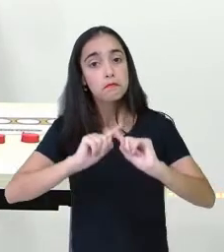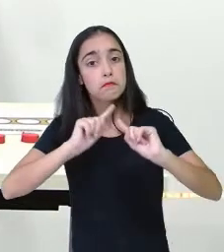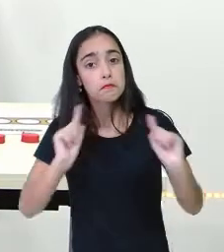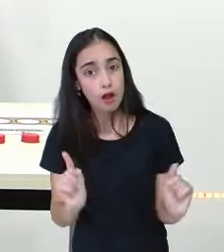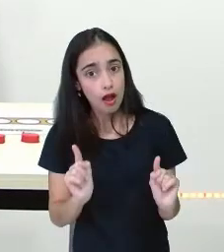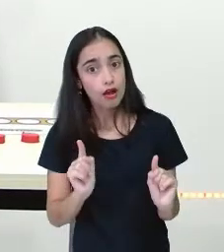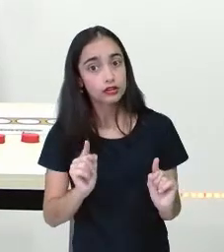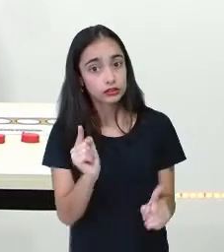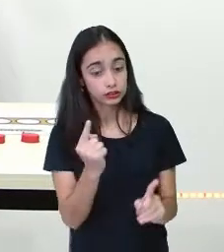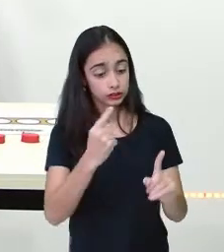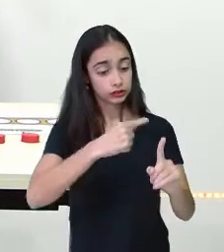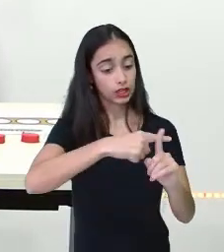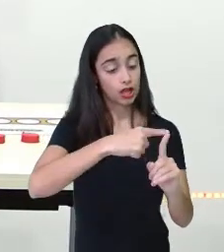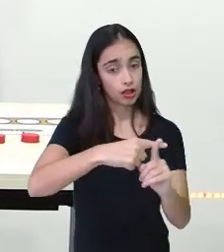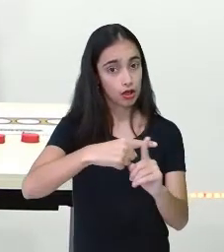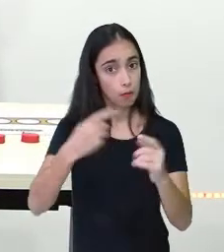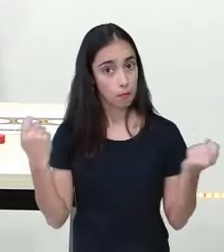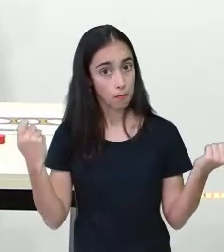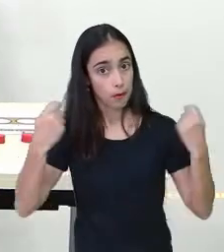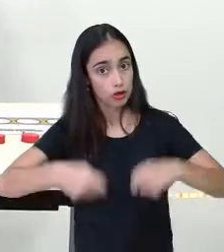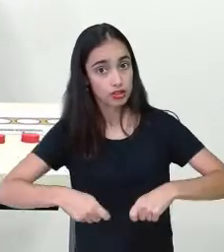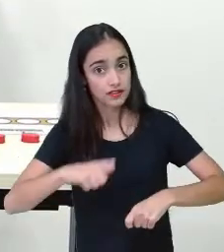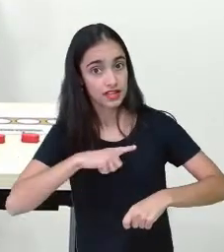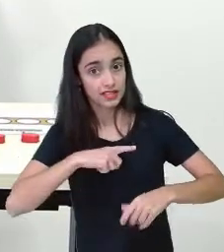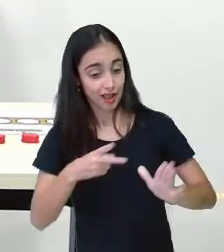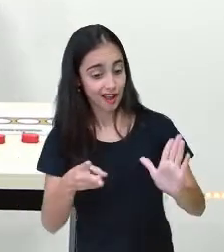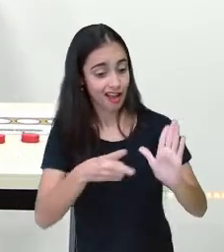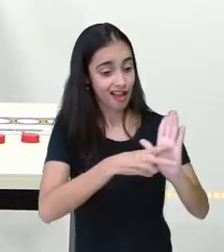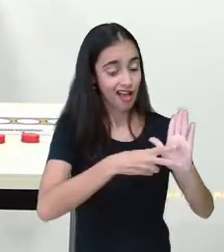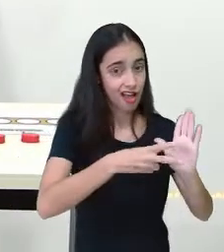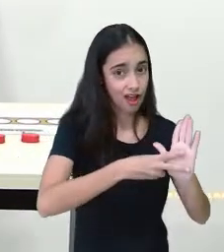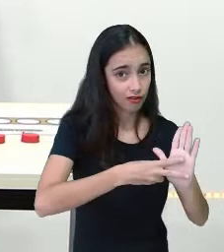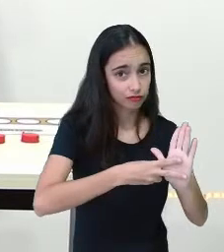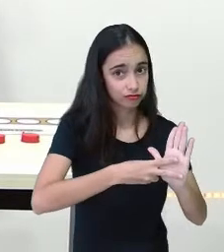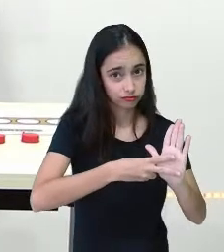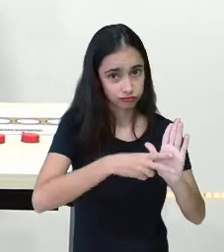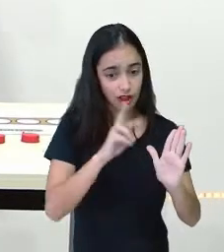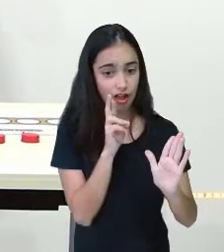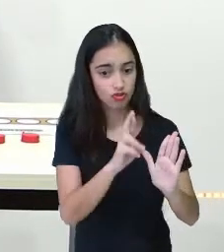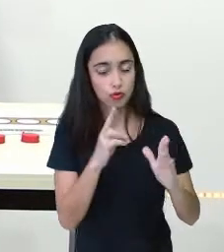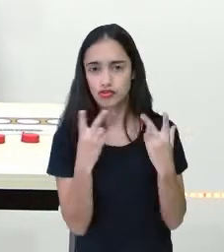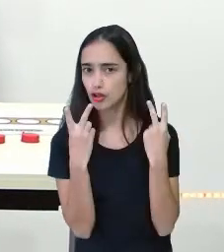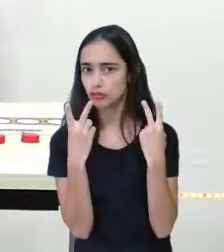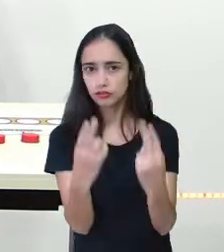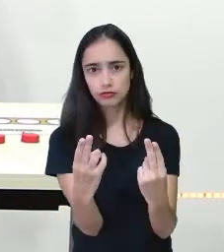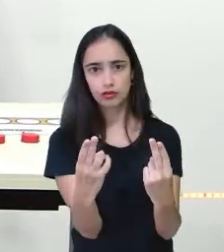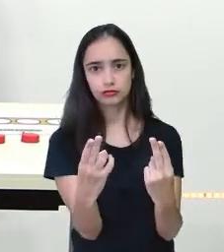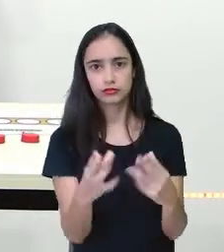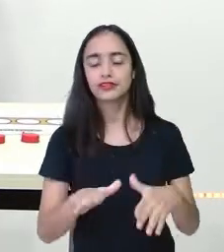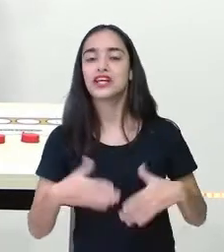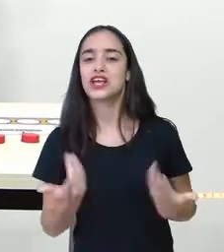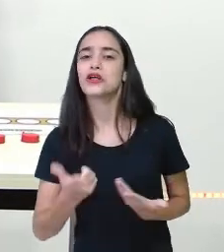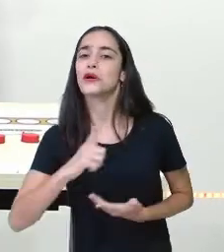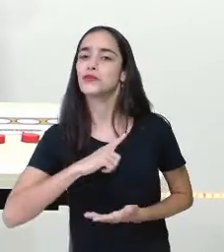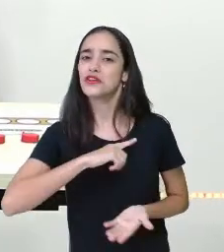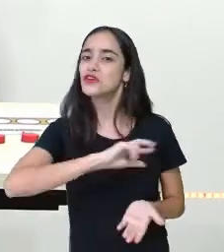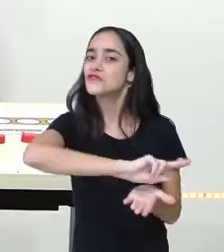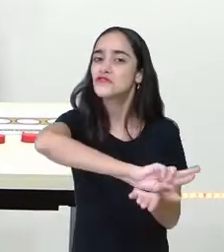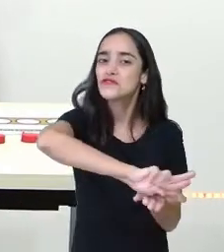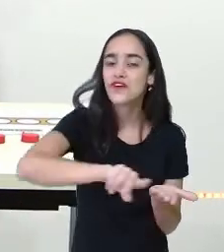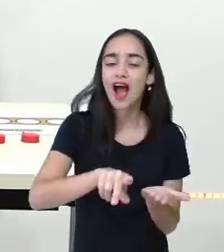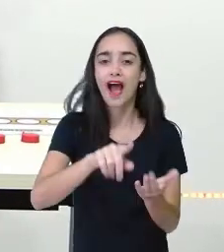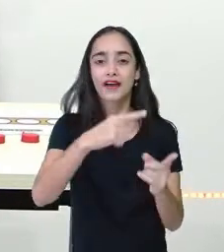possíveis com o mesmo resultado. Então, existem várias somas que a gente pode fazer, refazer,